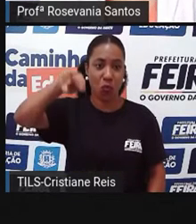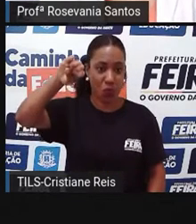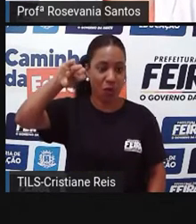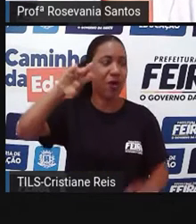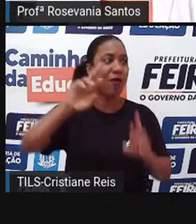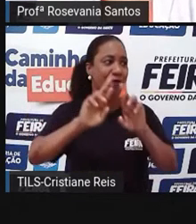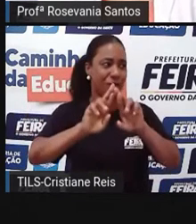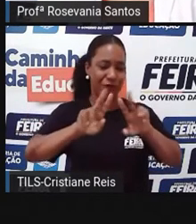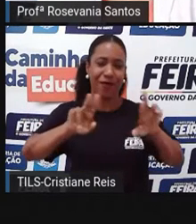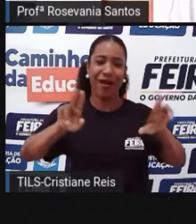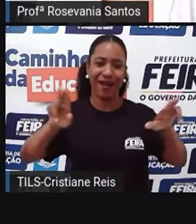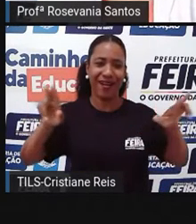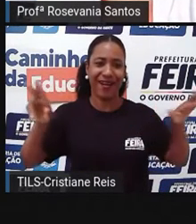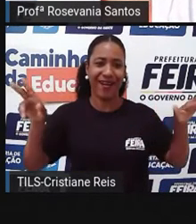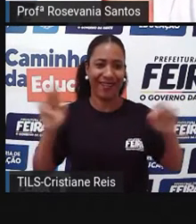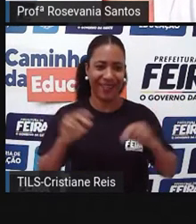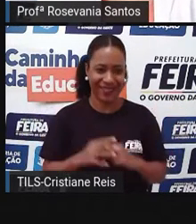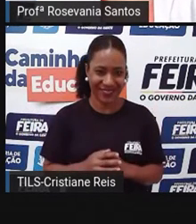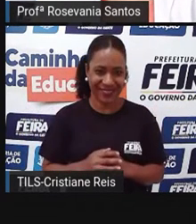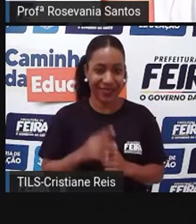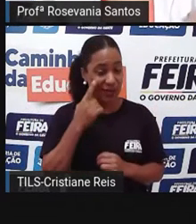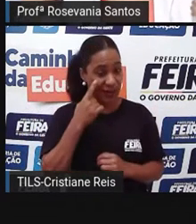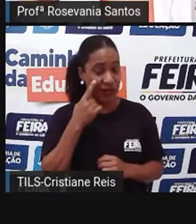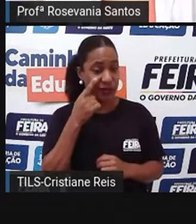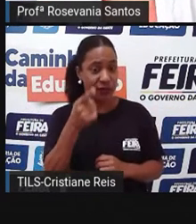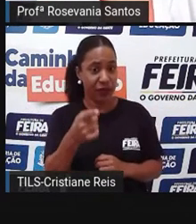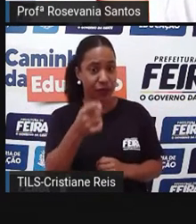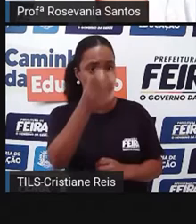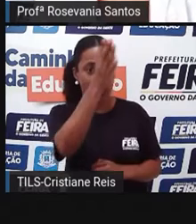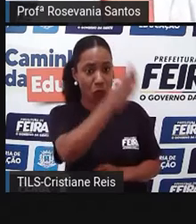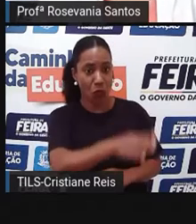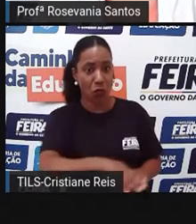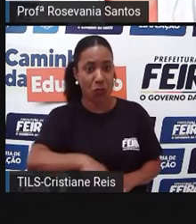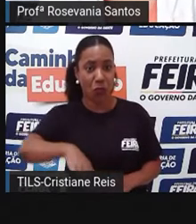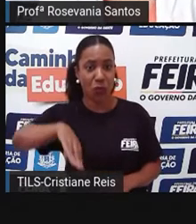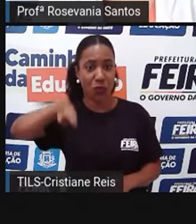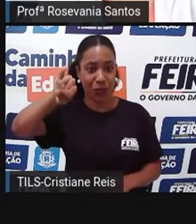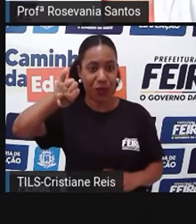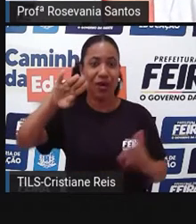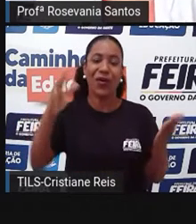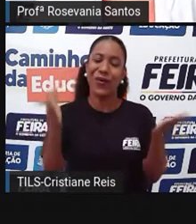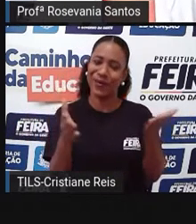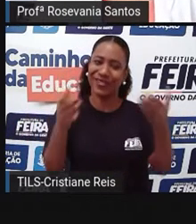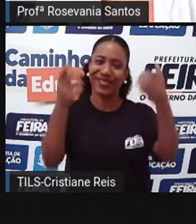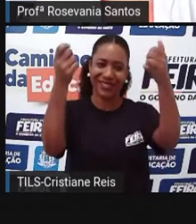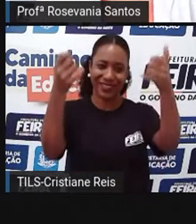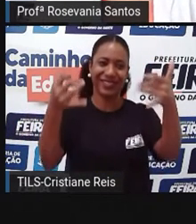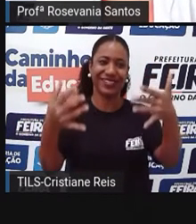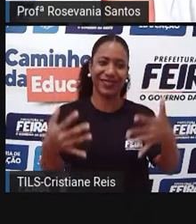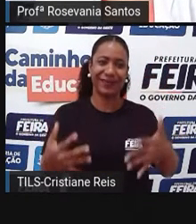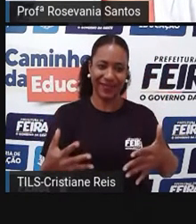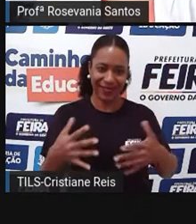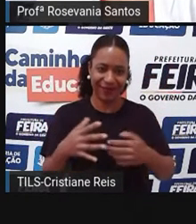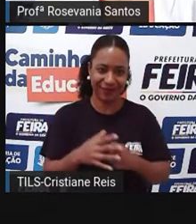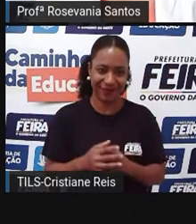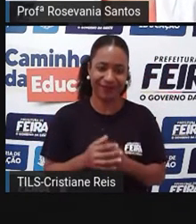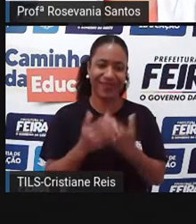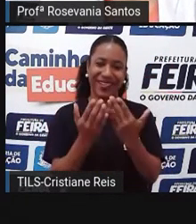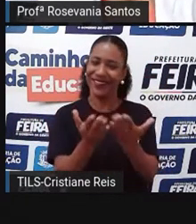observado na imagem, né, essas áreas mais baixas. Então, é sobre isso que nós vamos falar hoje. E eu espero que você